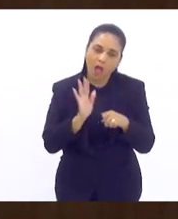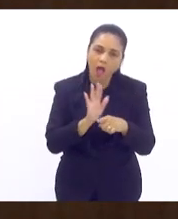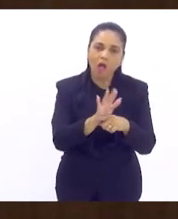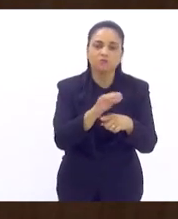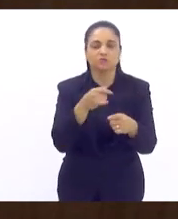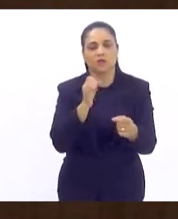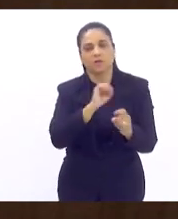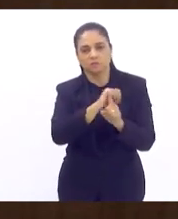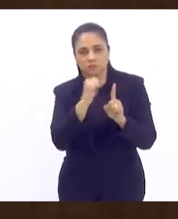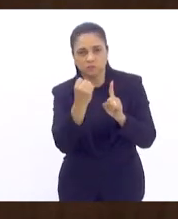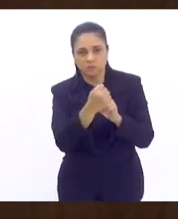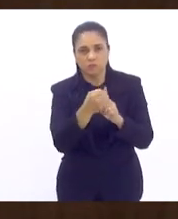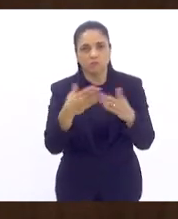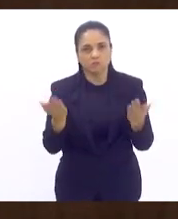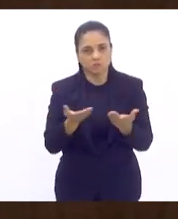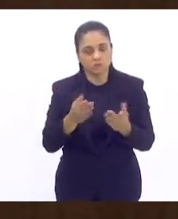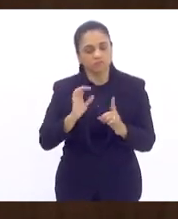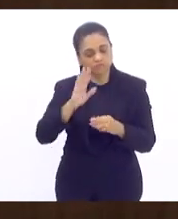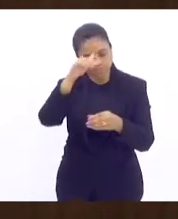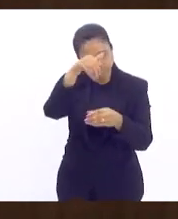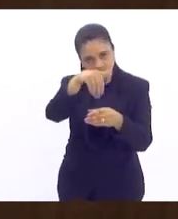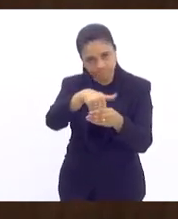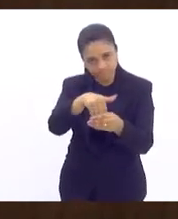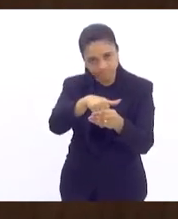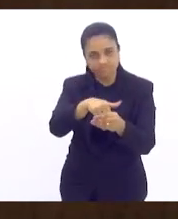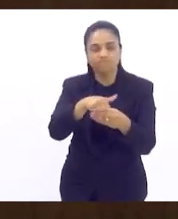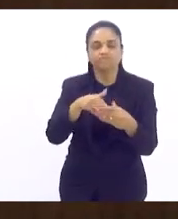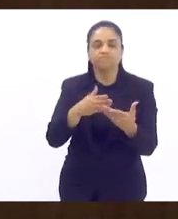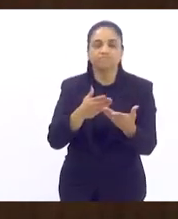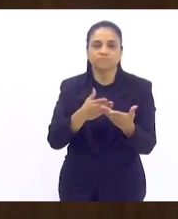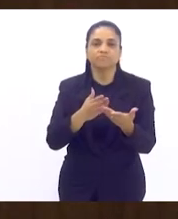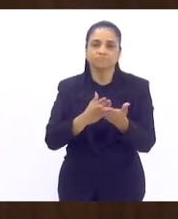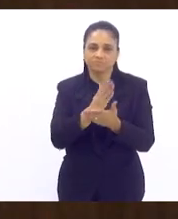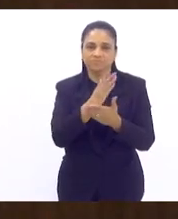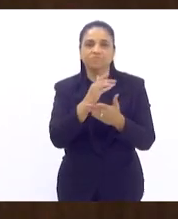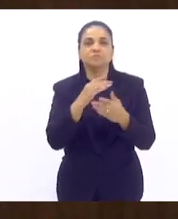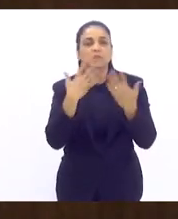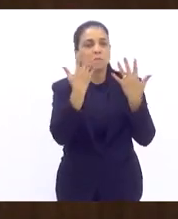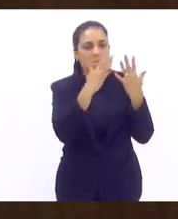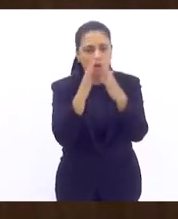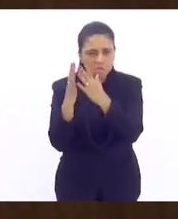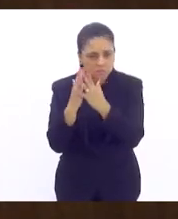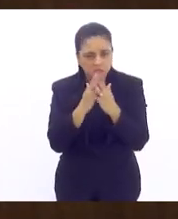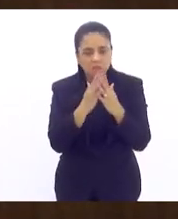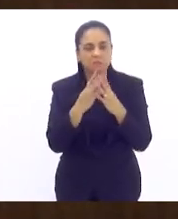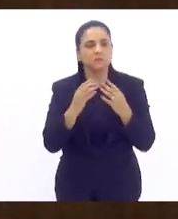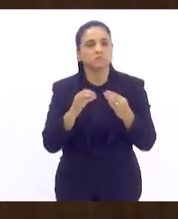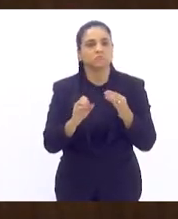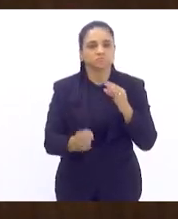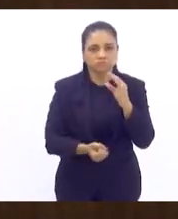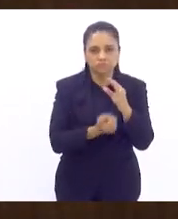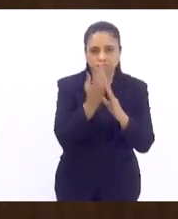sociedade, então aqui manifesto voto favorável, já parabenizando os autores da matéria.